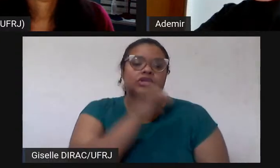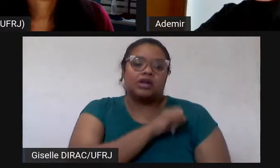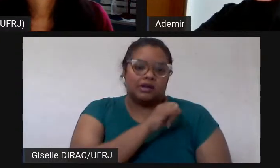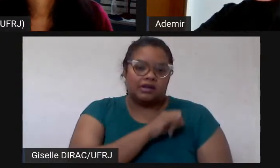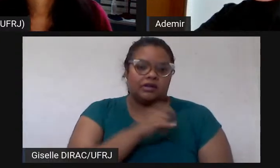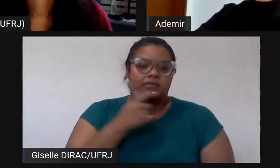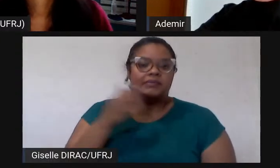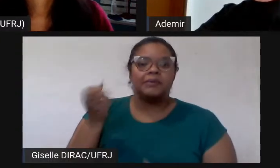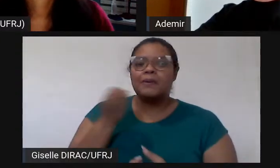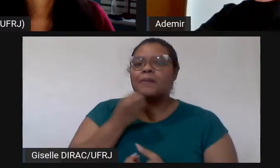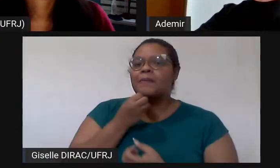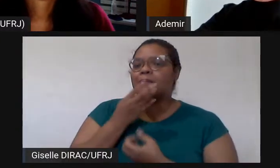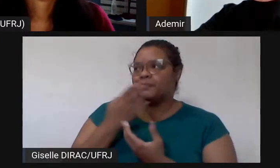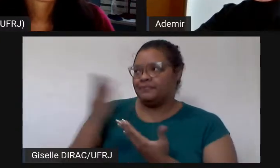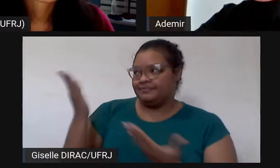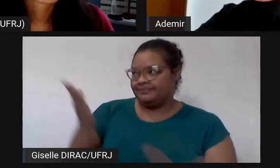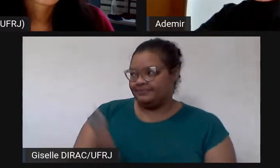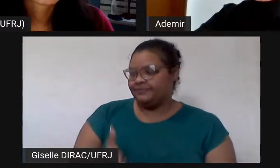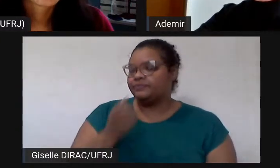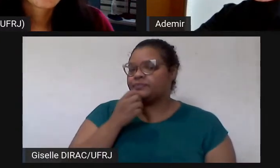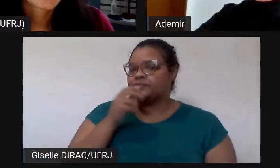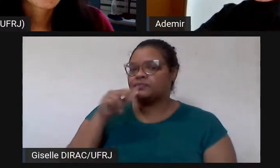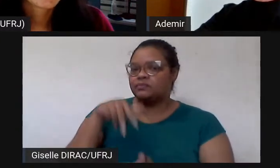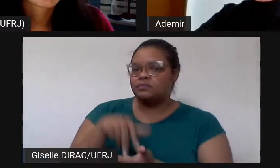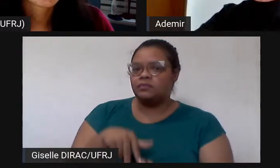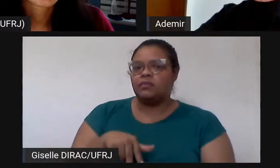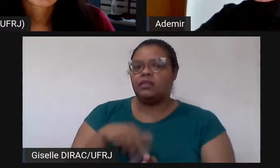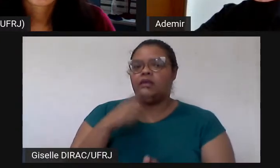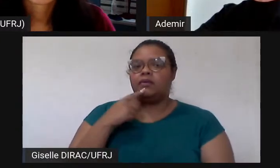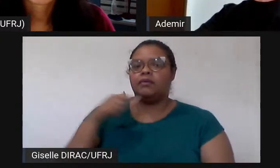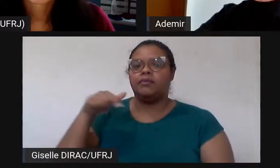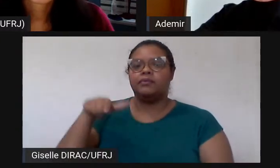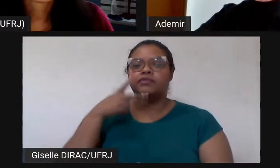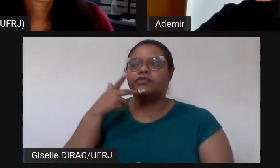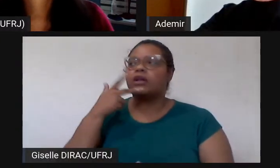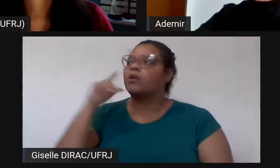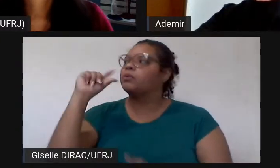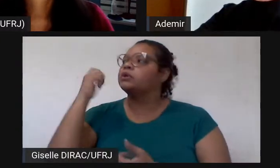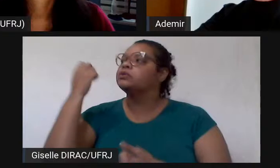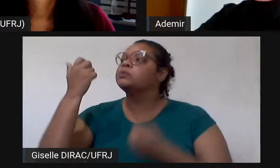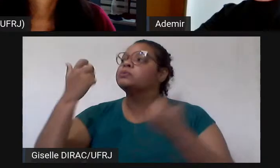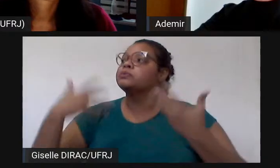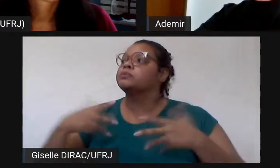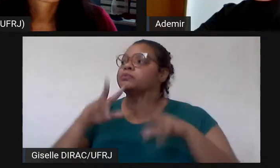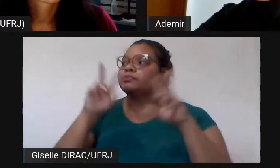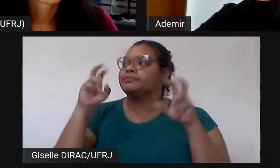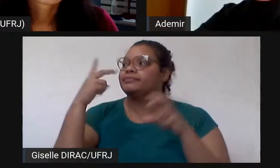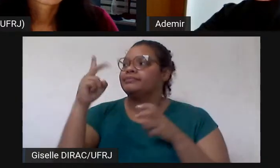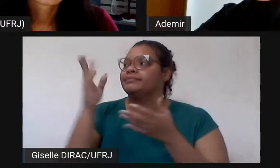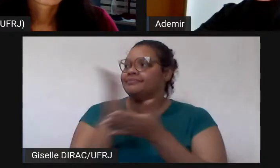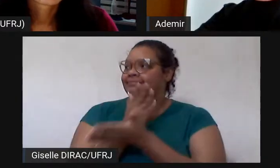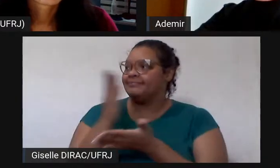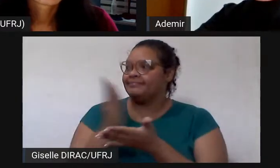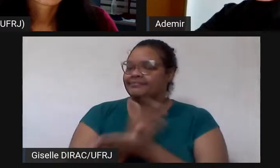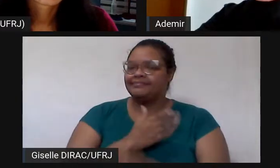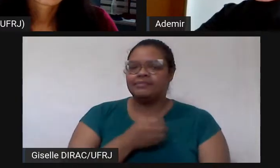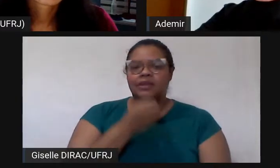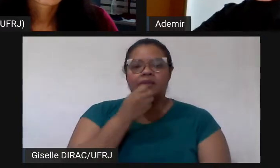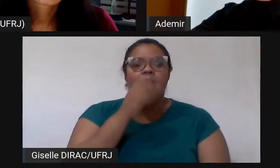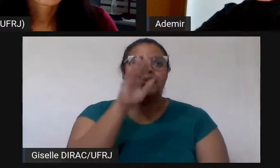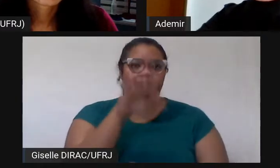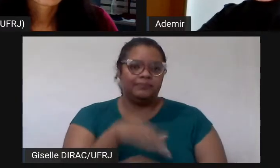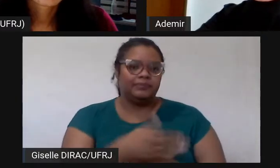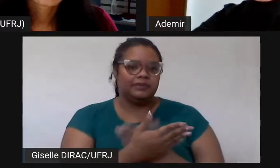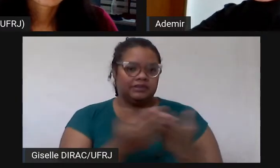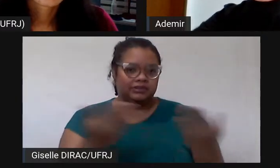Bem-vindo, Ademir. Obrigada por vir falar um pouquinho para a gente da comissão da revista. Boa tarde, então, a